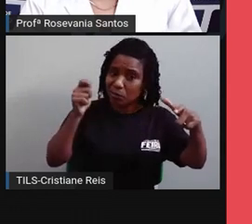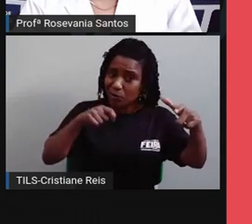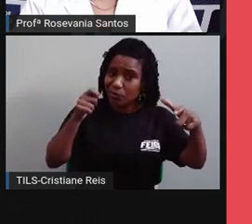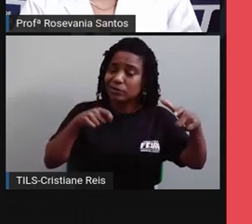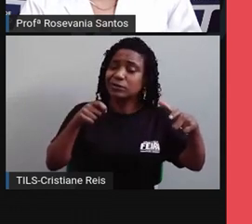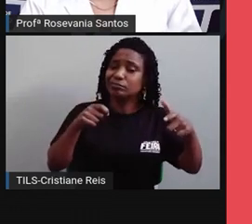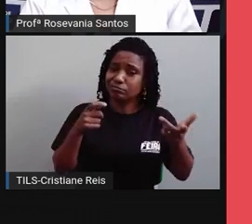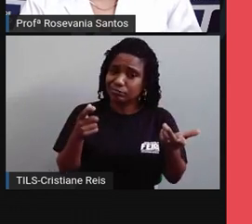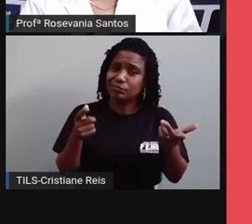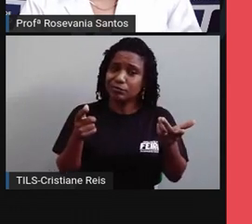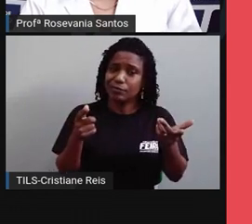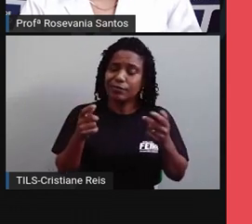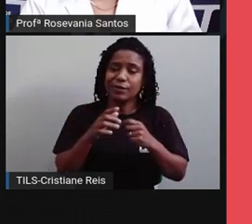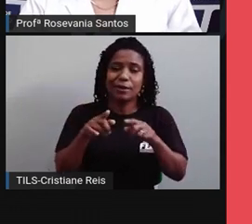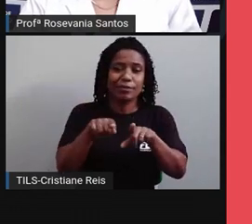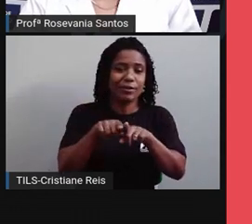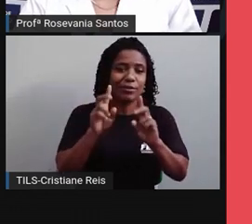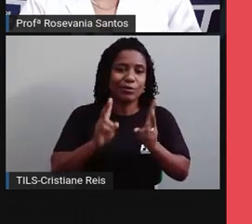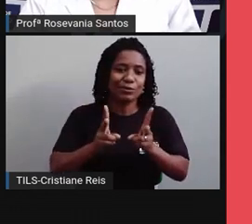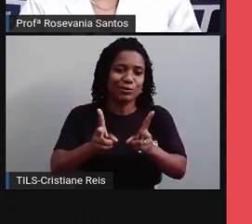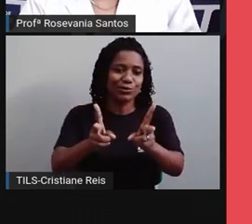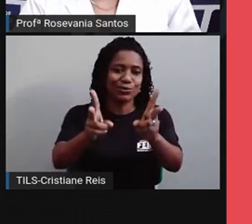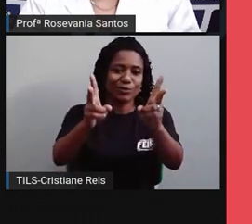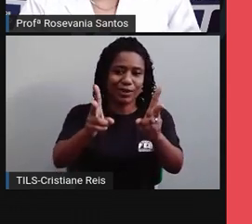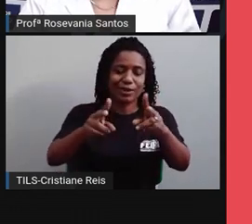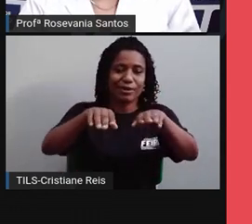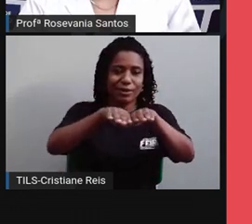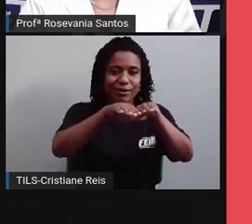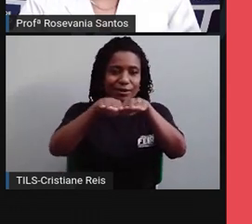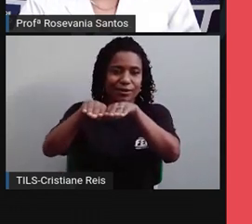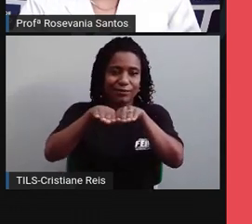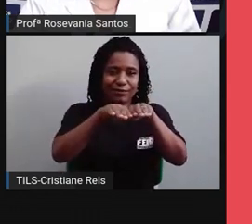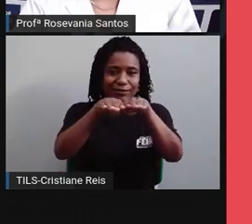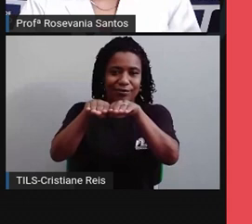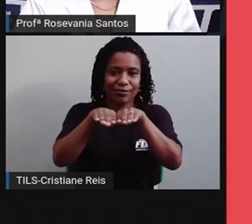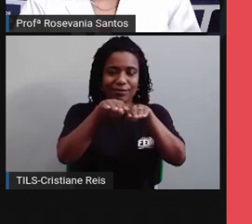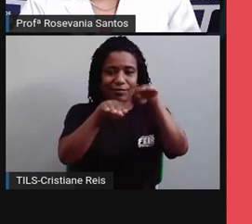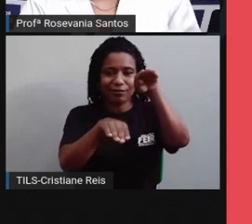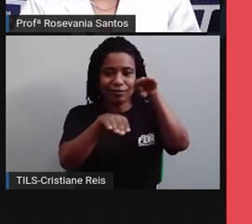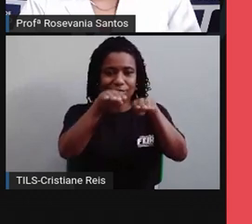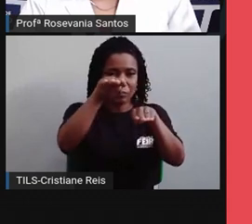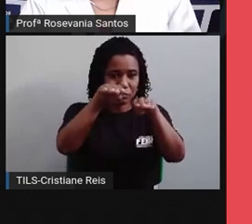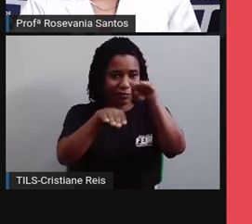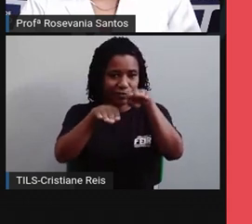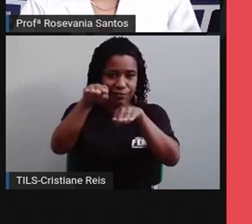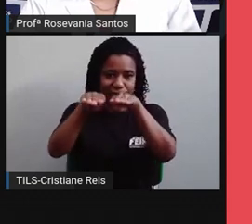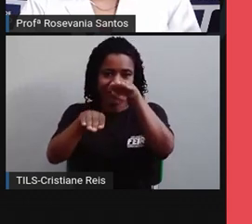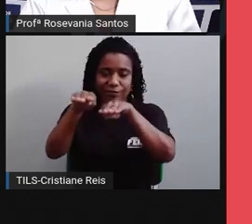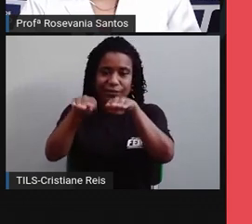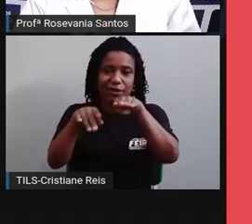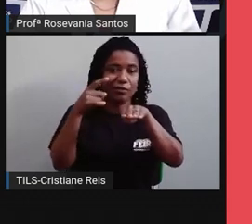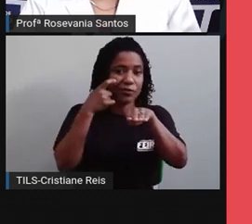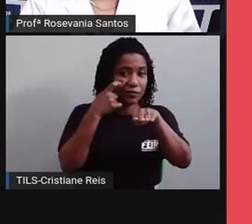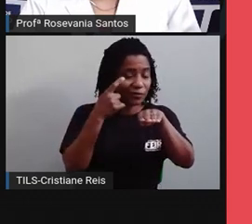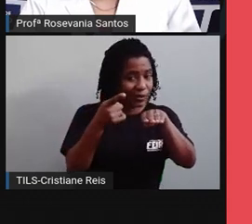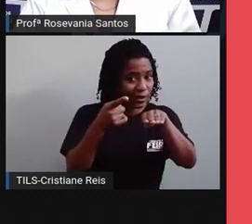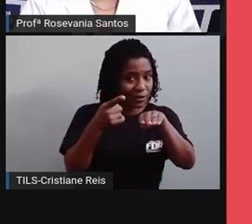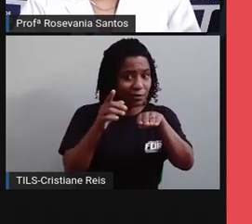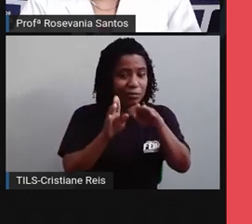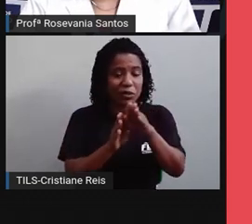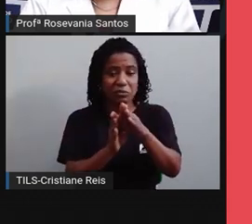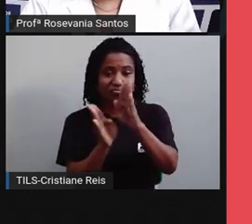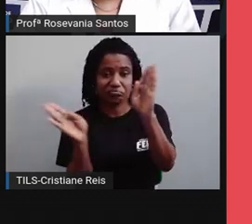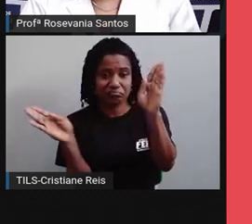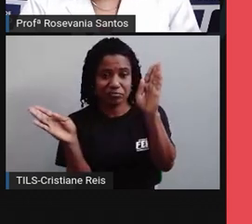vai ter, e que continue estabilizado o número de pessoas que morreram. Eu tenho dois cenários, está vendo que a linha verde, a hora ela